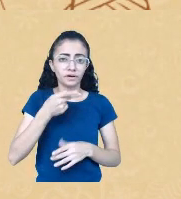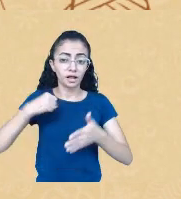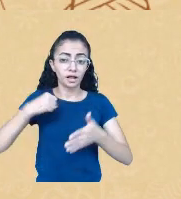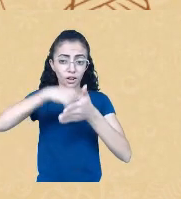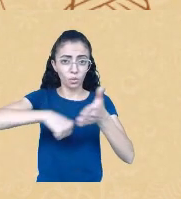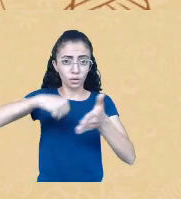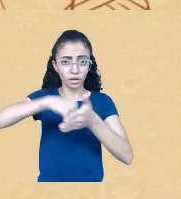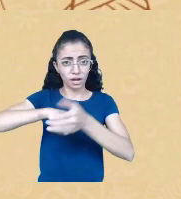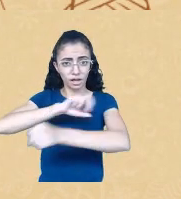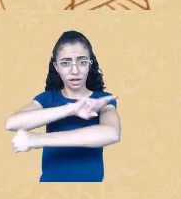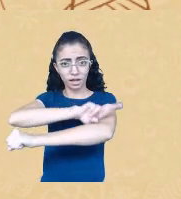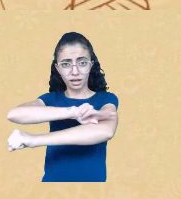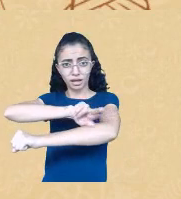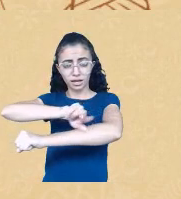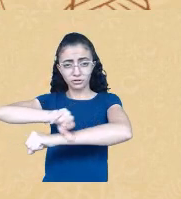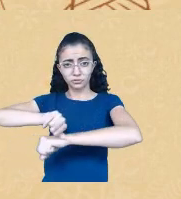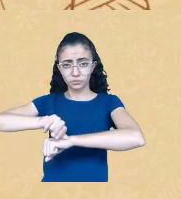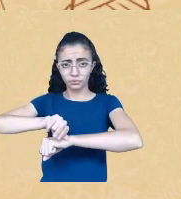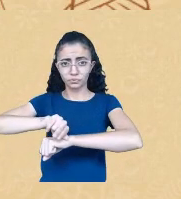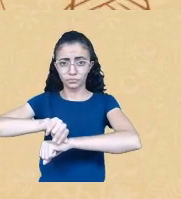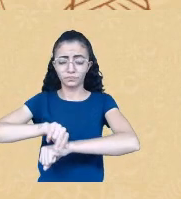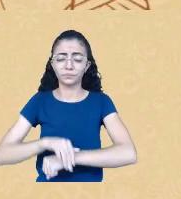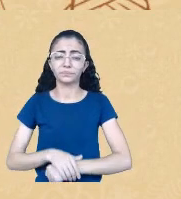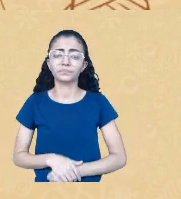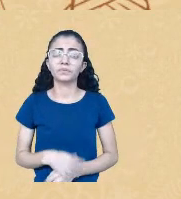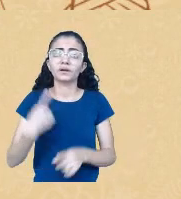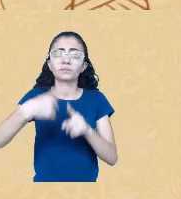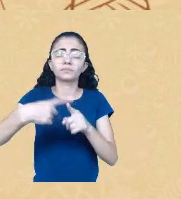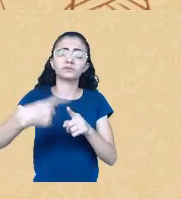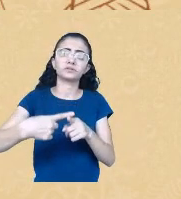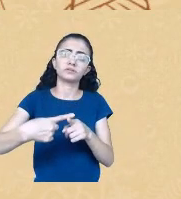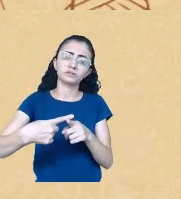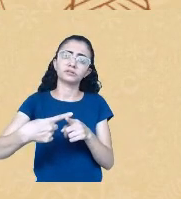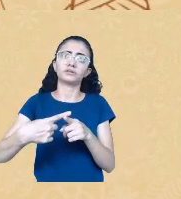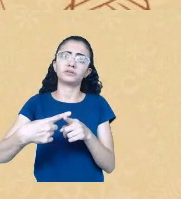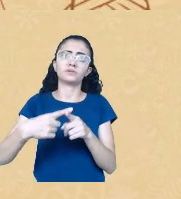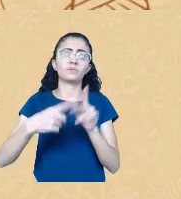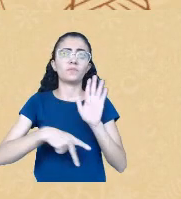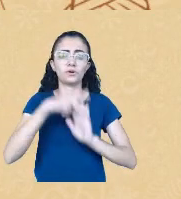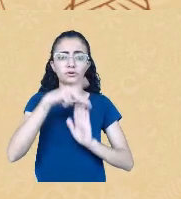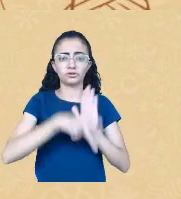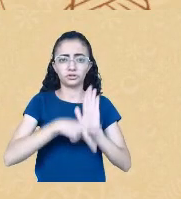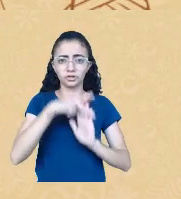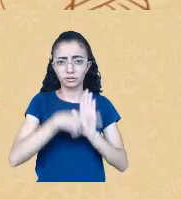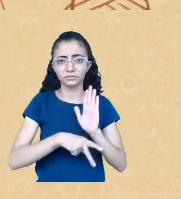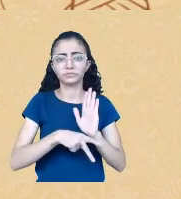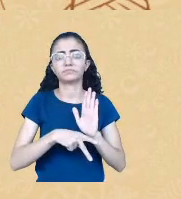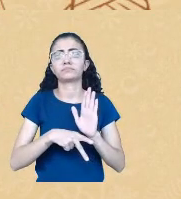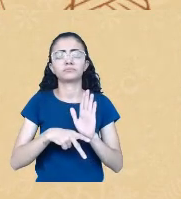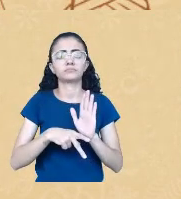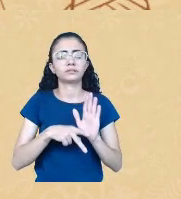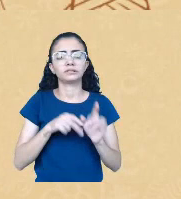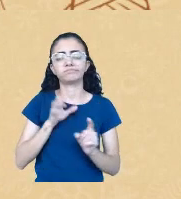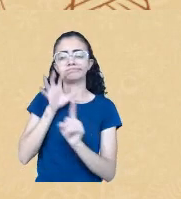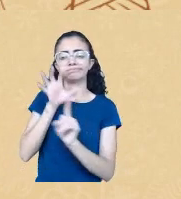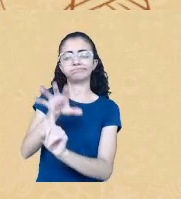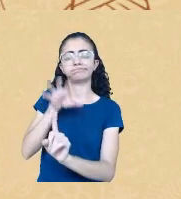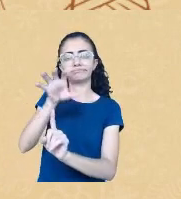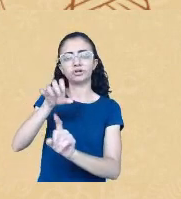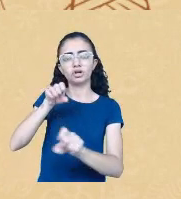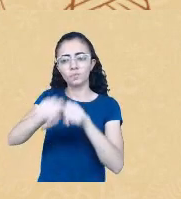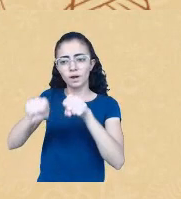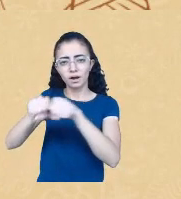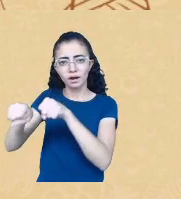justamente porque parte central do projeto, do nosso termínio, é a imagem do índio genérico.